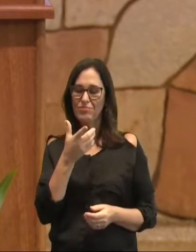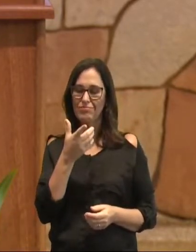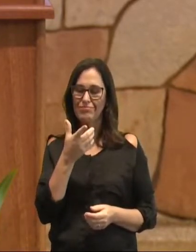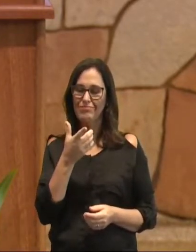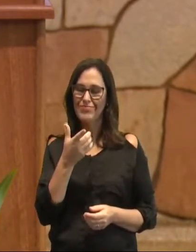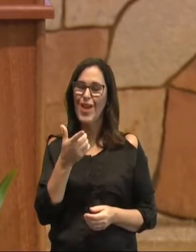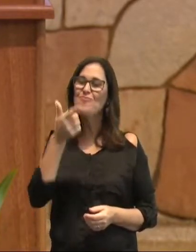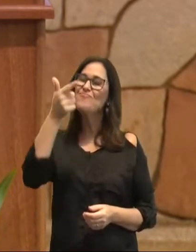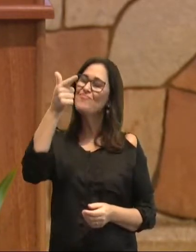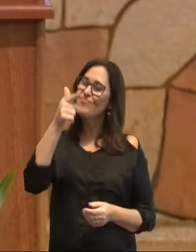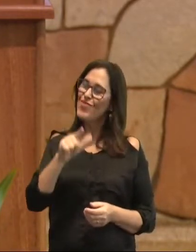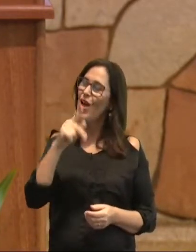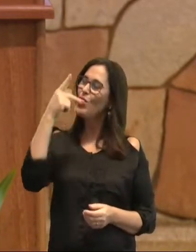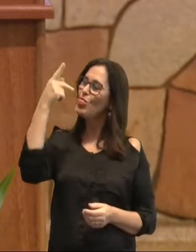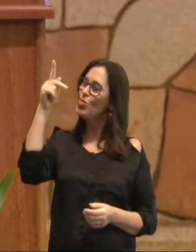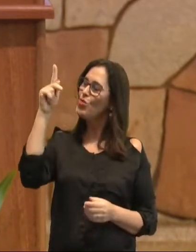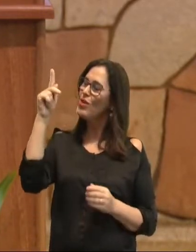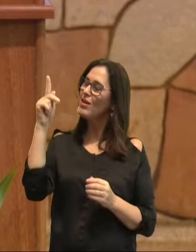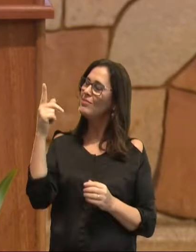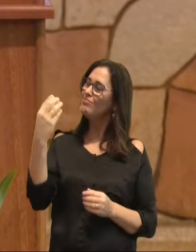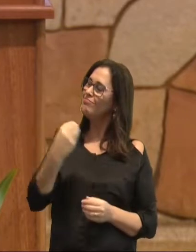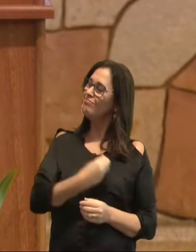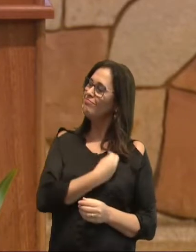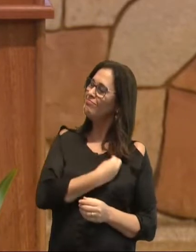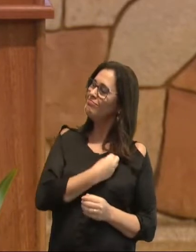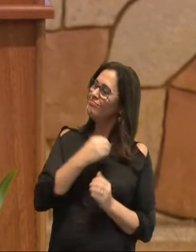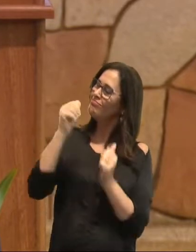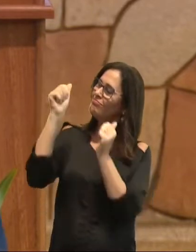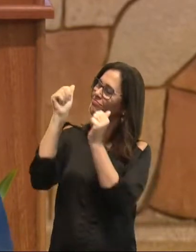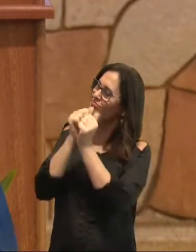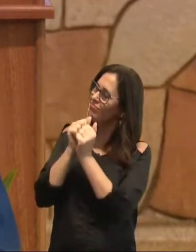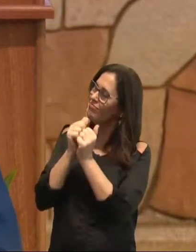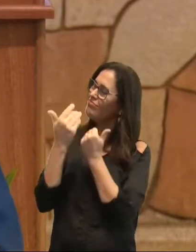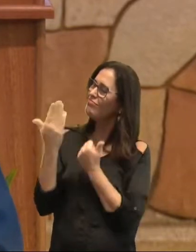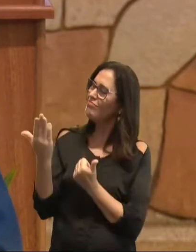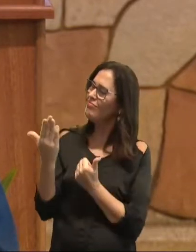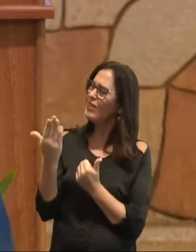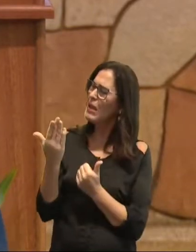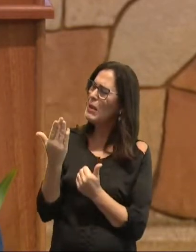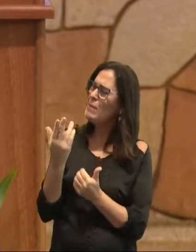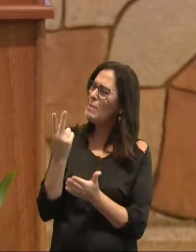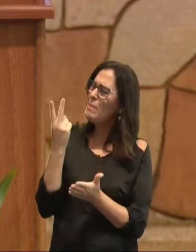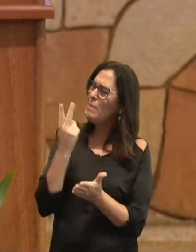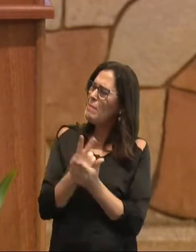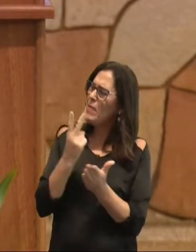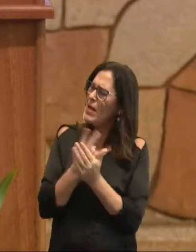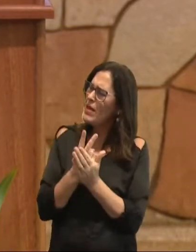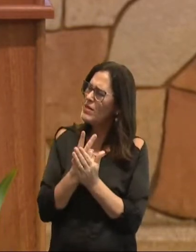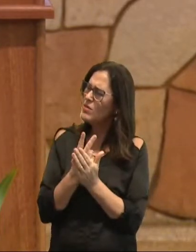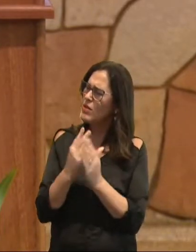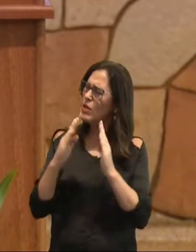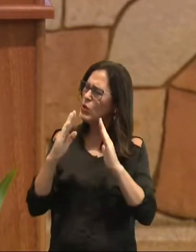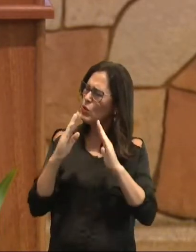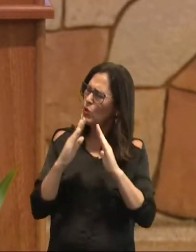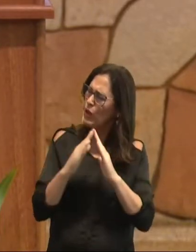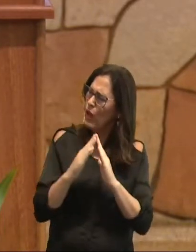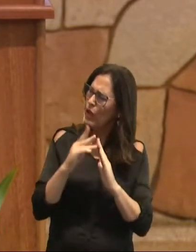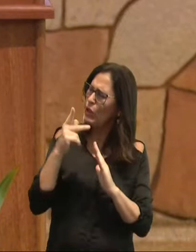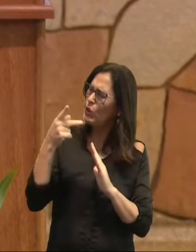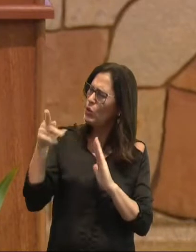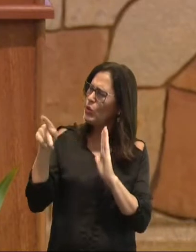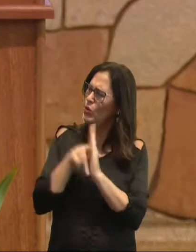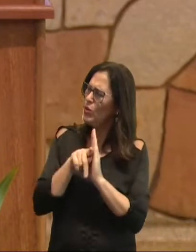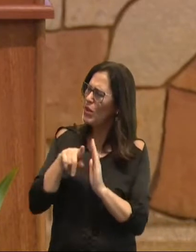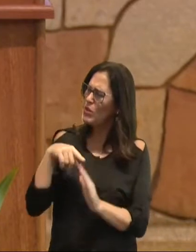Senhor, mais uma vez na Tua presença. Ainda que não estejamos na Tua casa aqui, Pai, todos nós